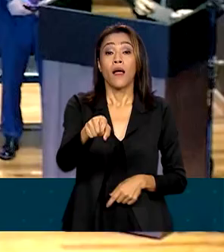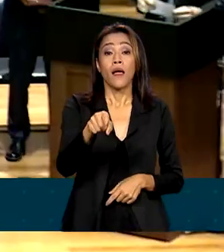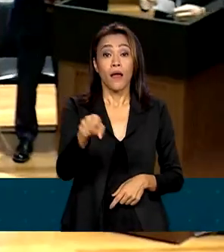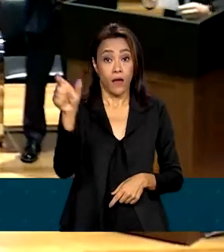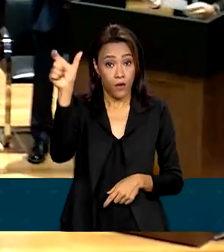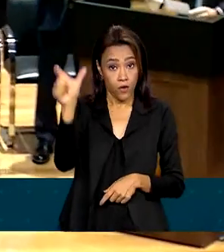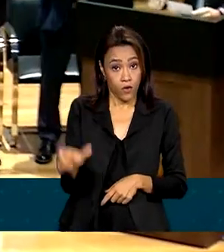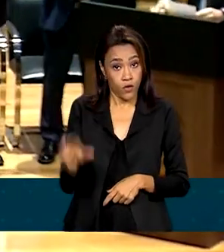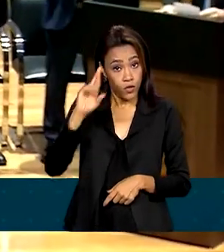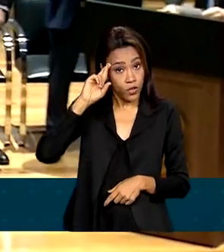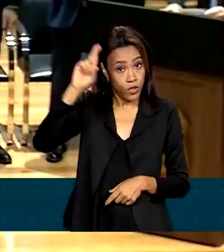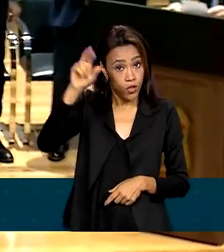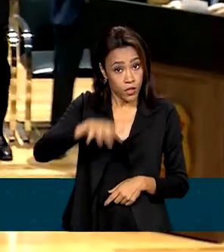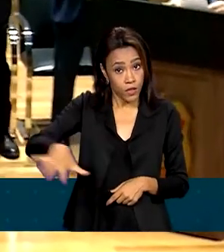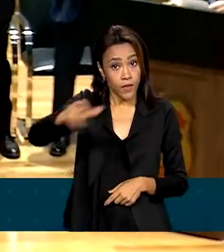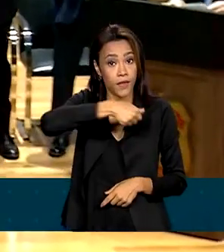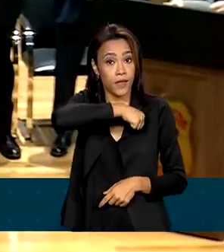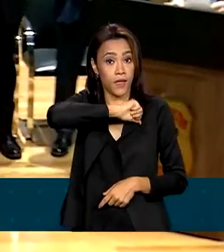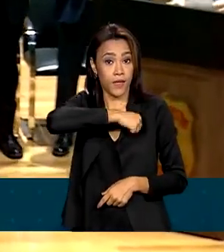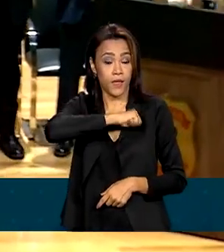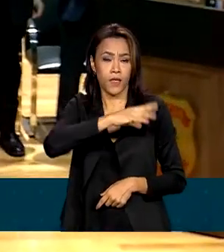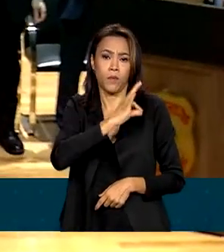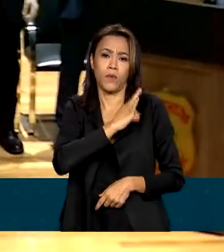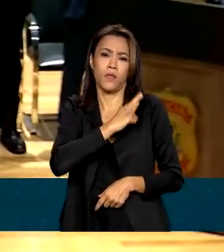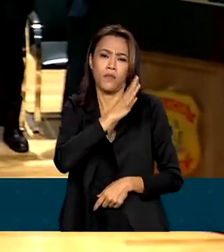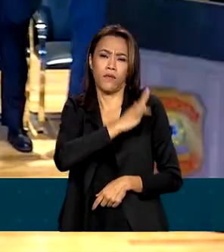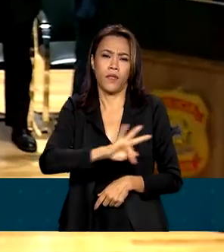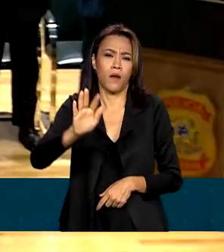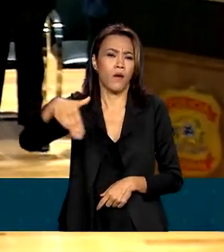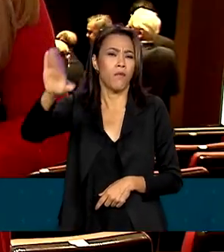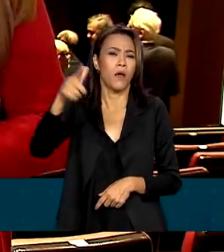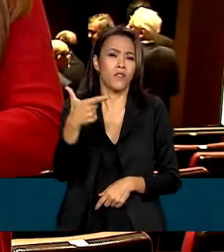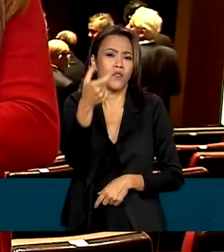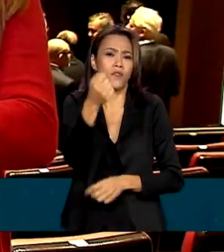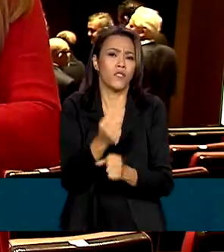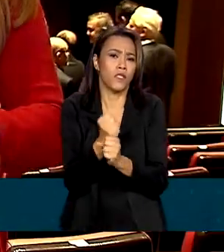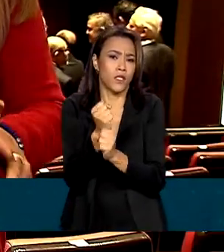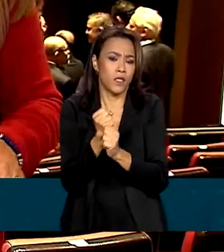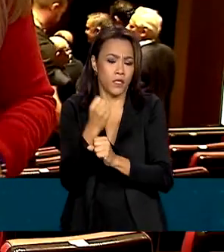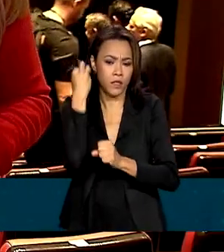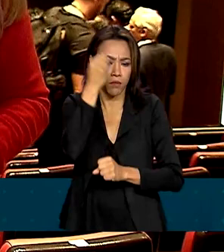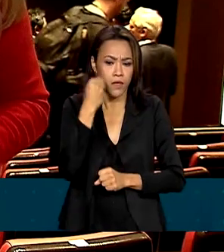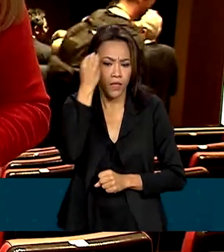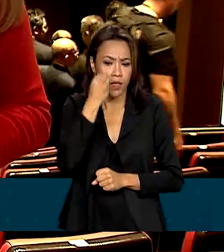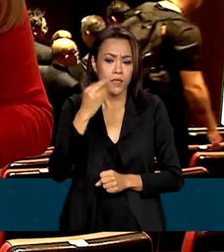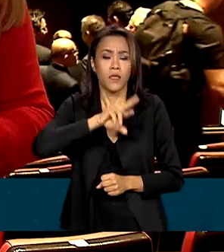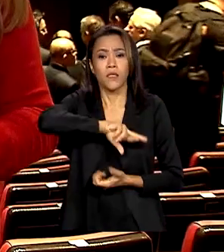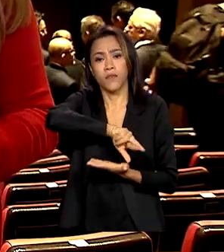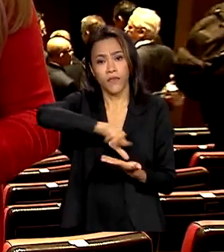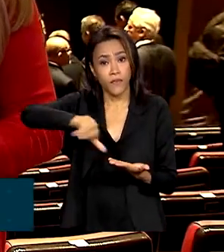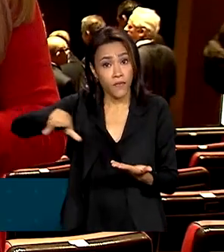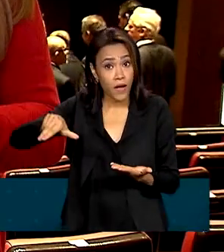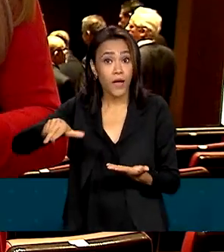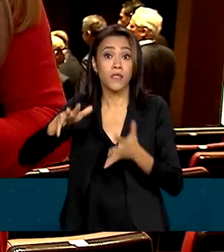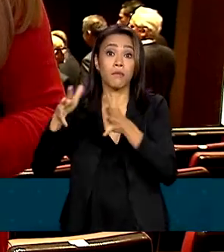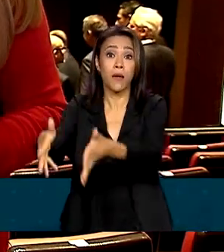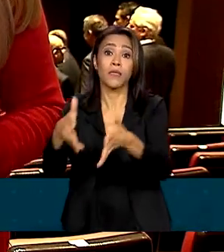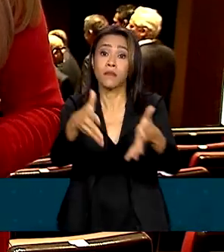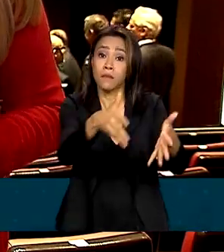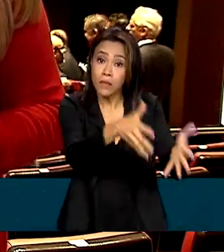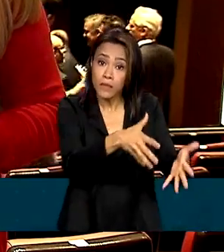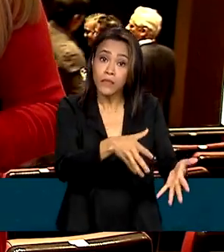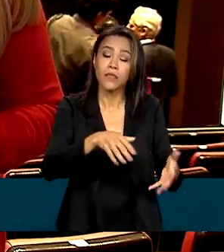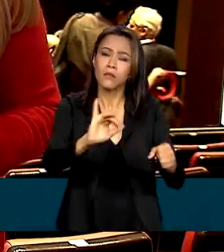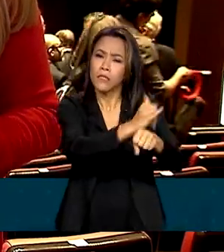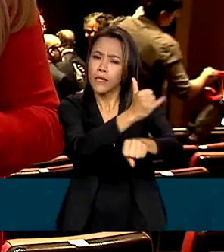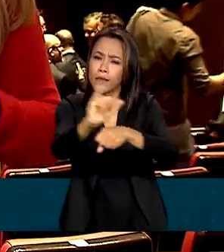Rodrigues é delegado da Polícia Federal há mais de 20 anos. passou por várias unidades estratégicas da instituição